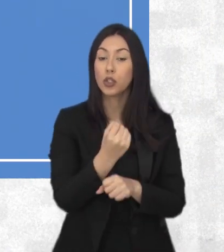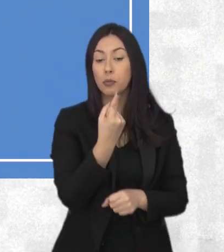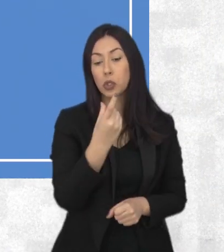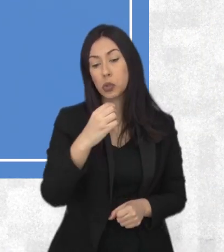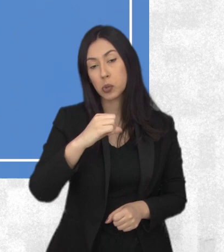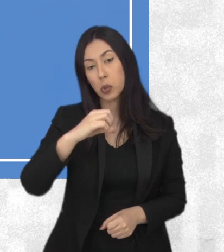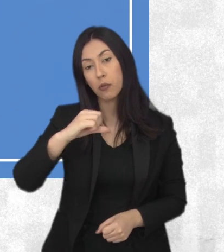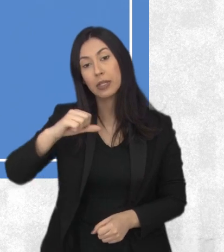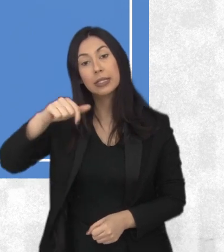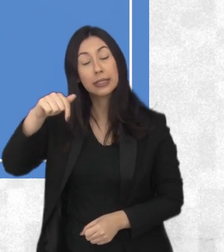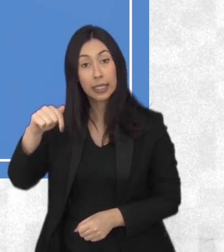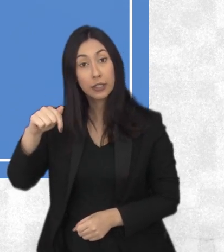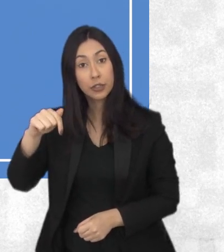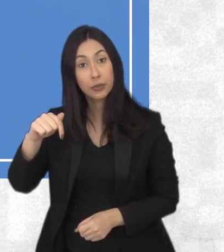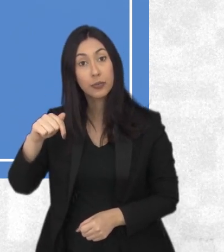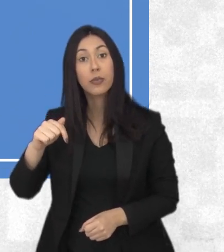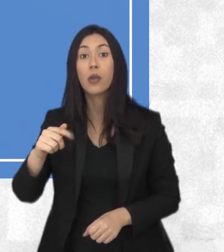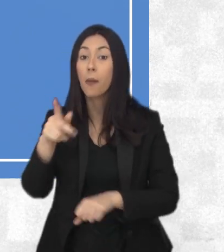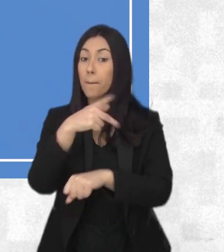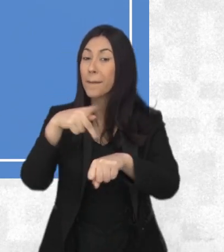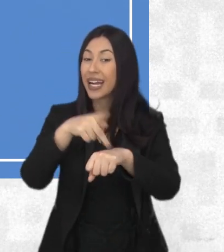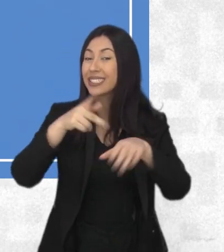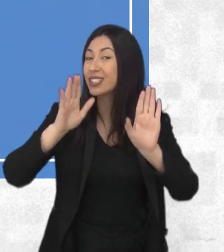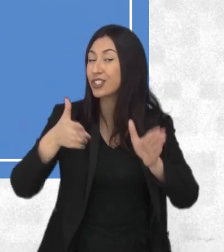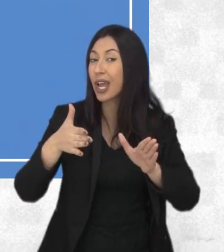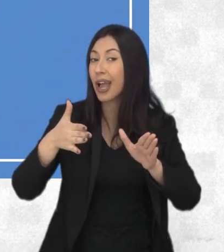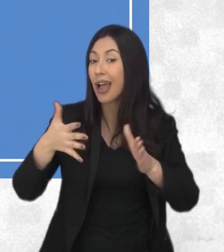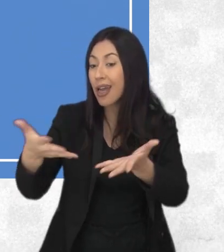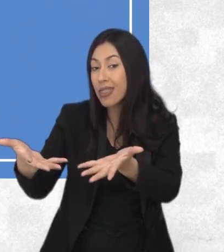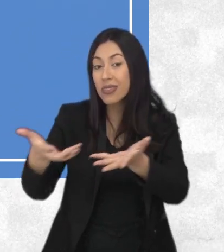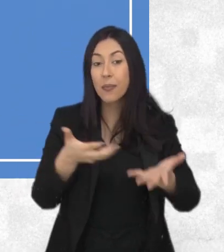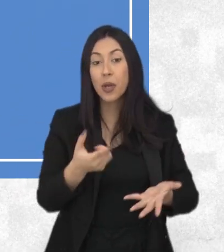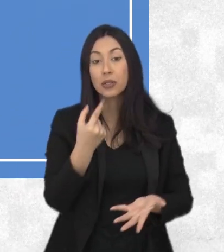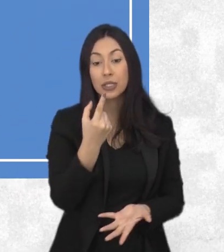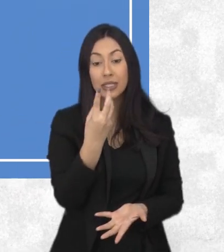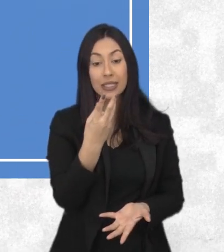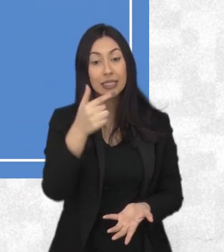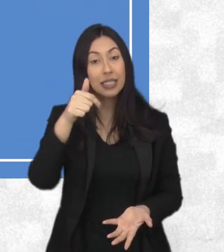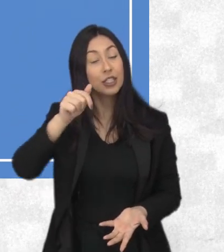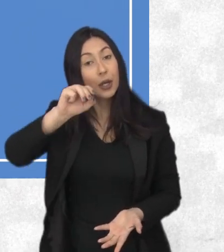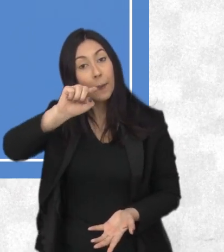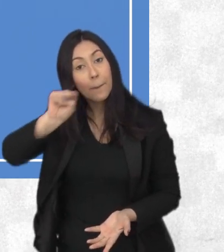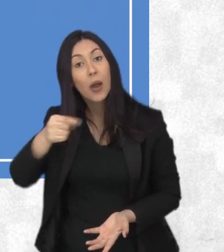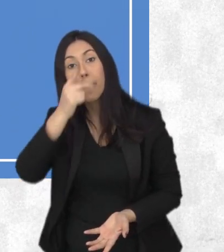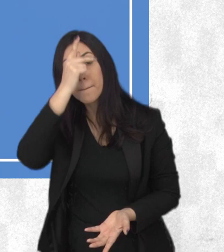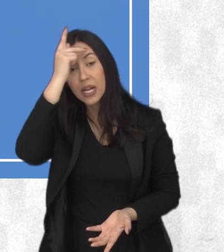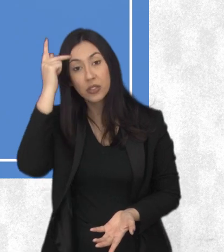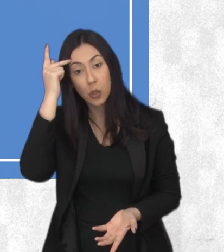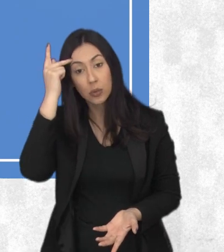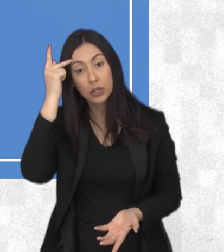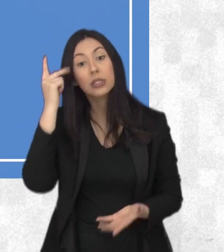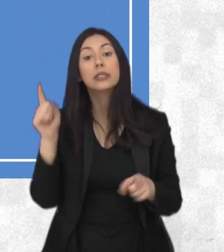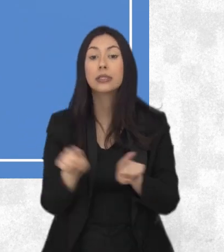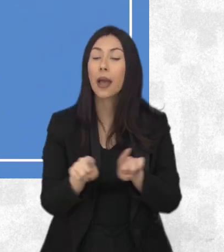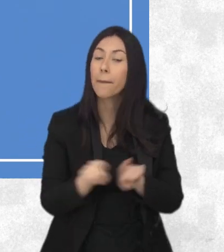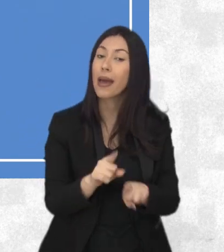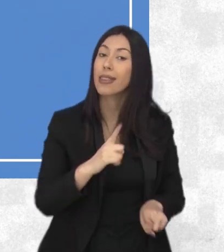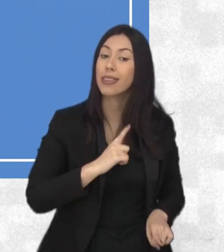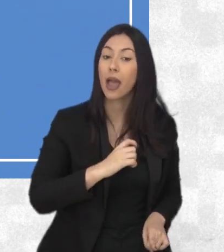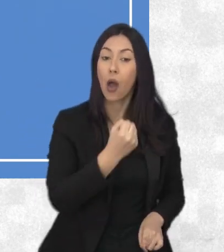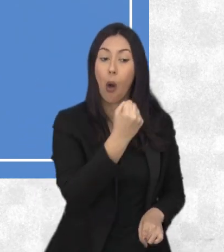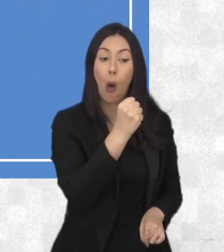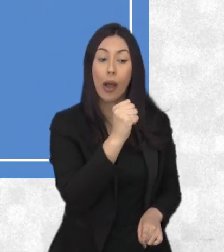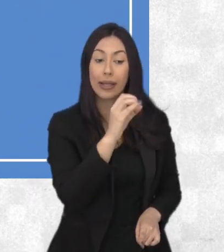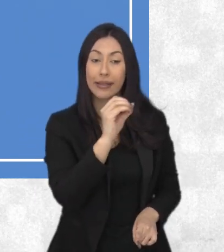1997 o país já reconheceu cerca de 137 mil pessoas como refugiadas